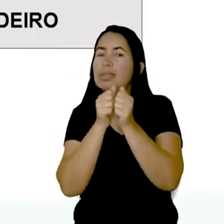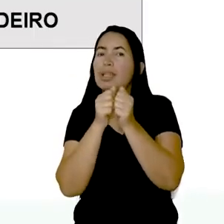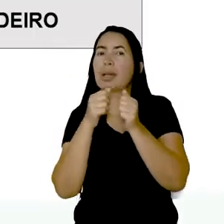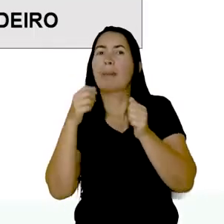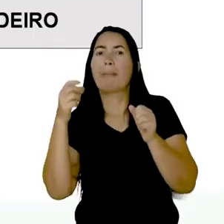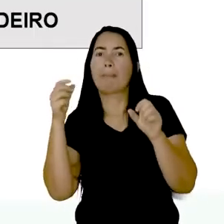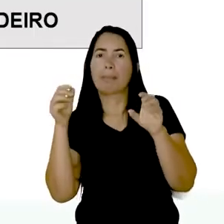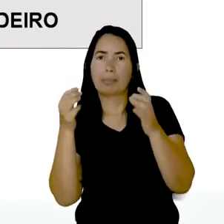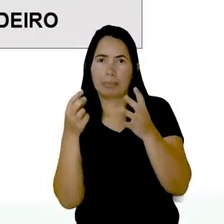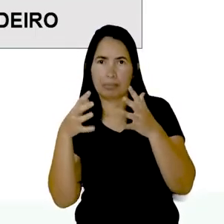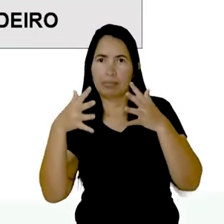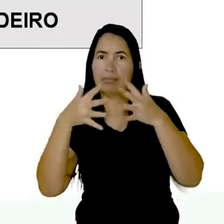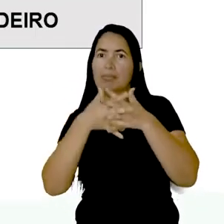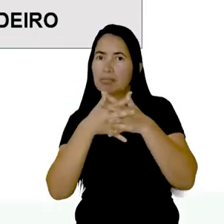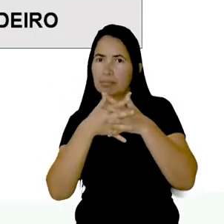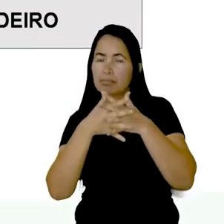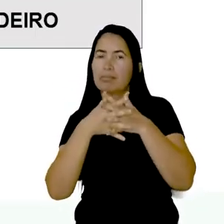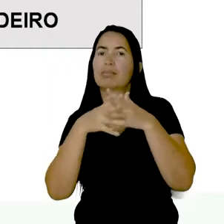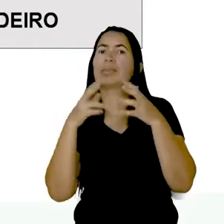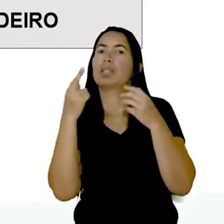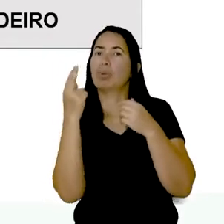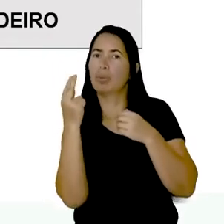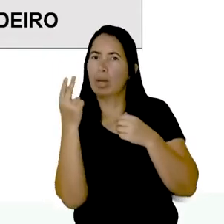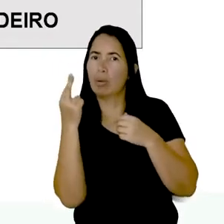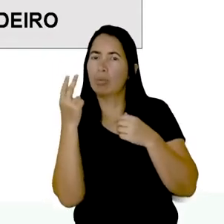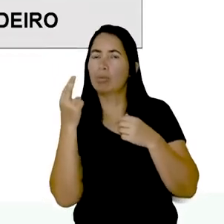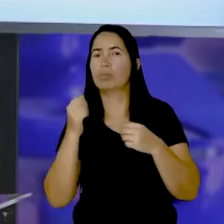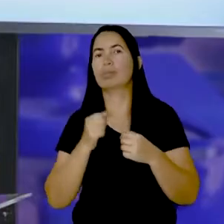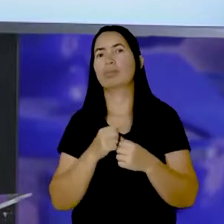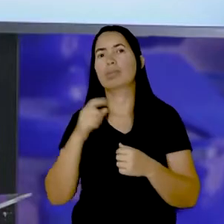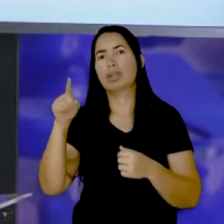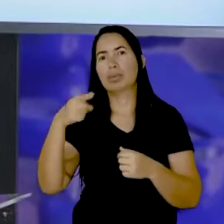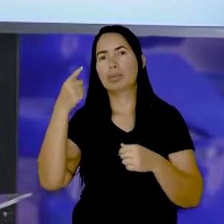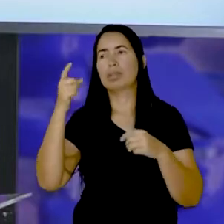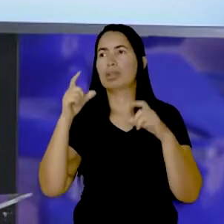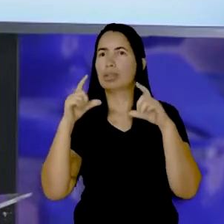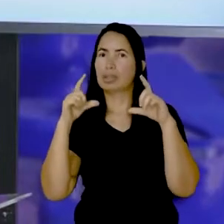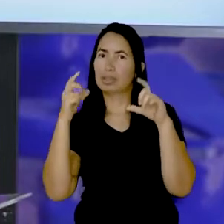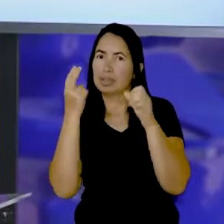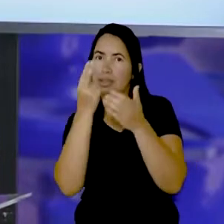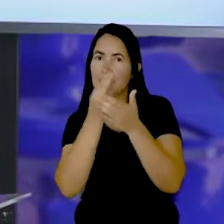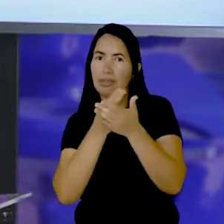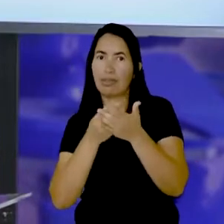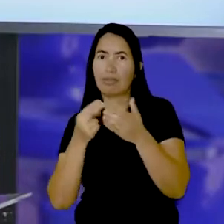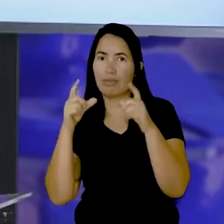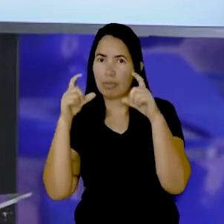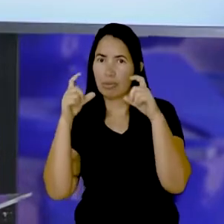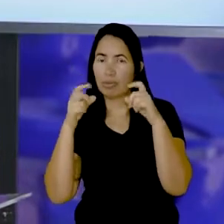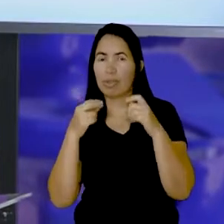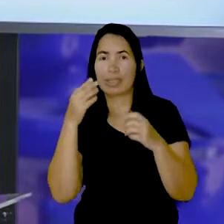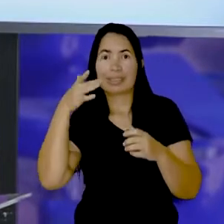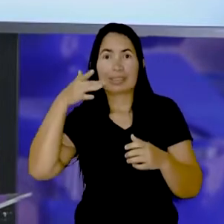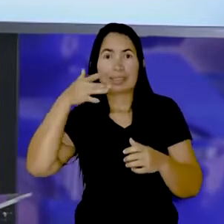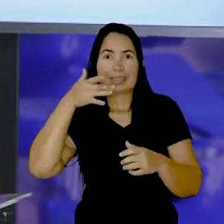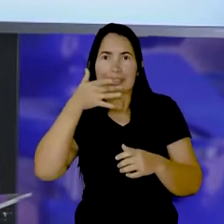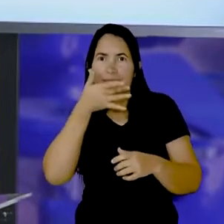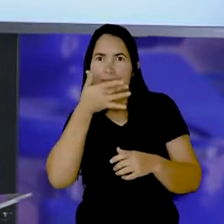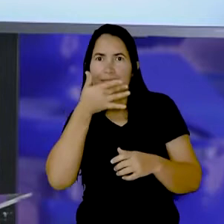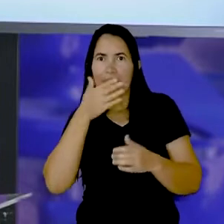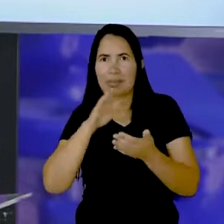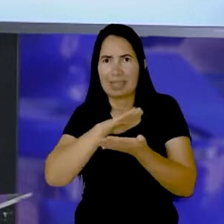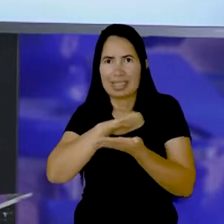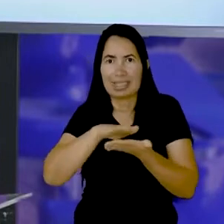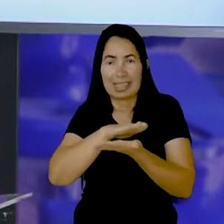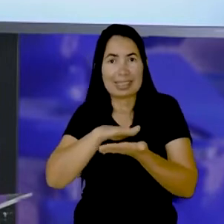consoantes Perfeito? Vamos para a próxima imagem? Que delícia Quem aqui não gosta de brigadeiro? é?